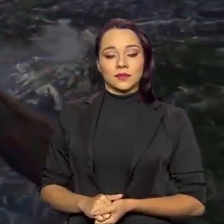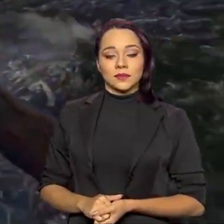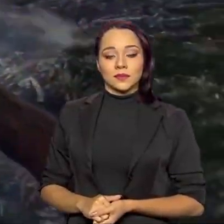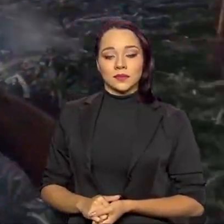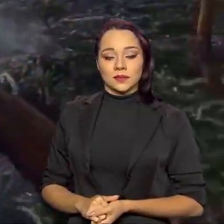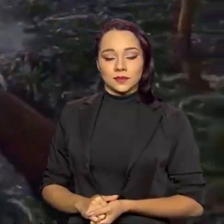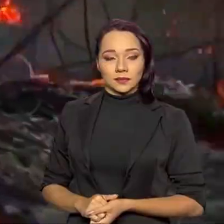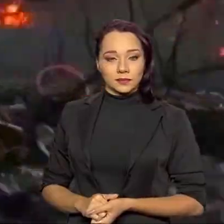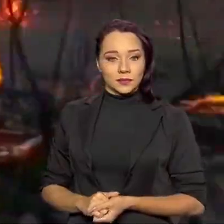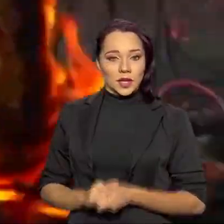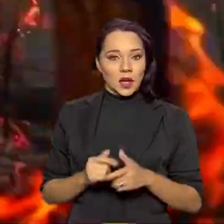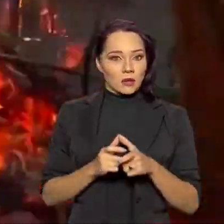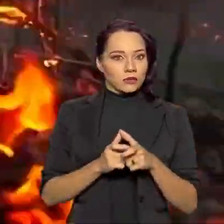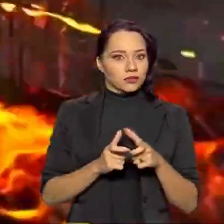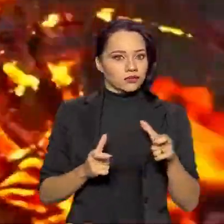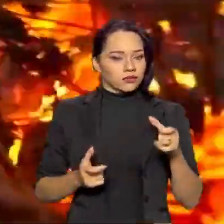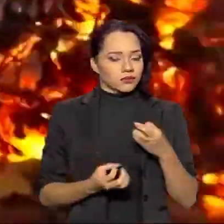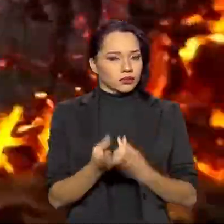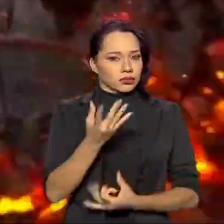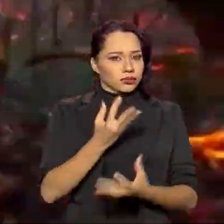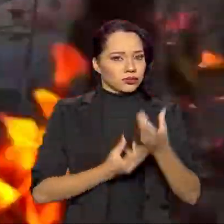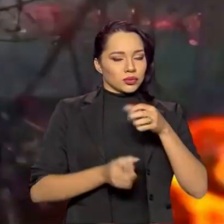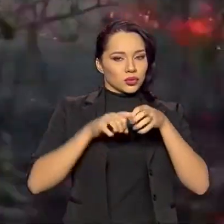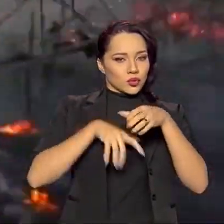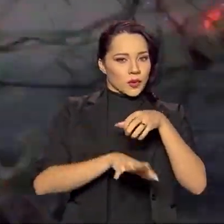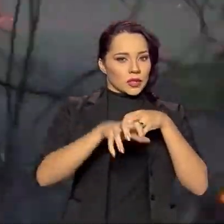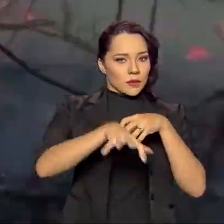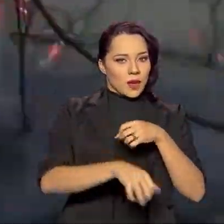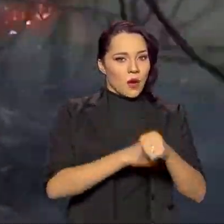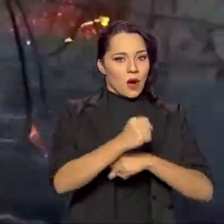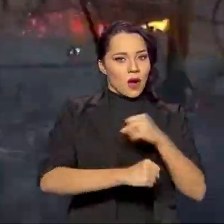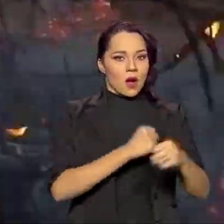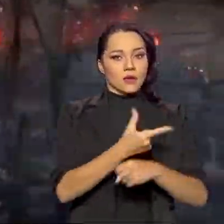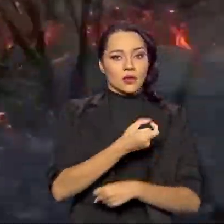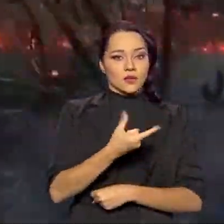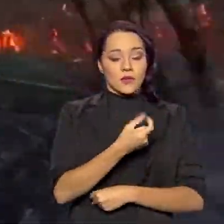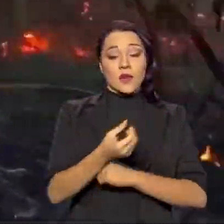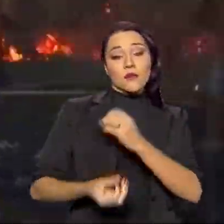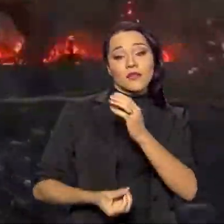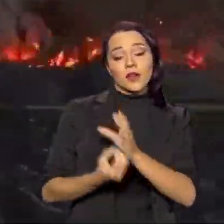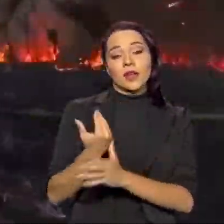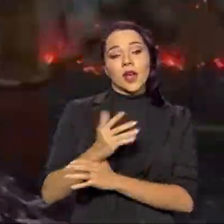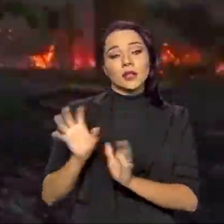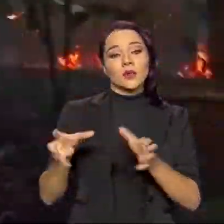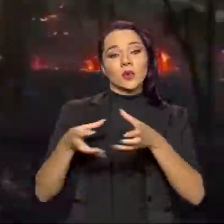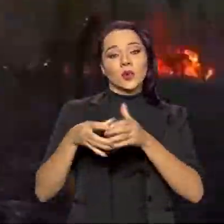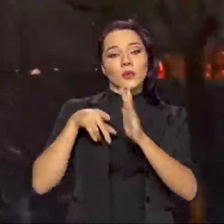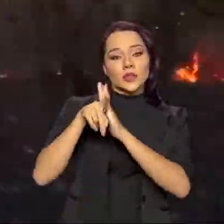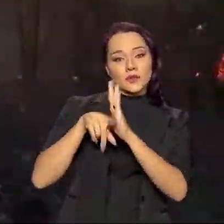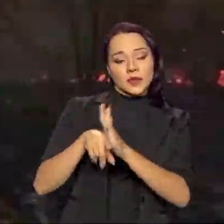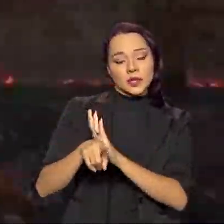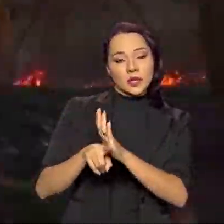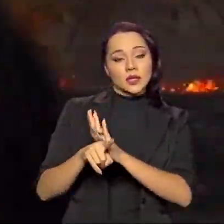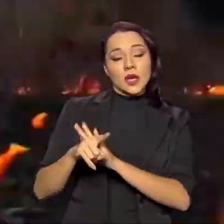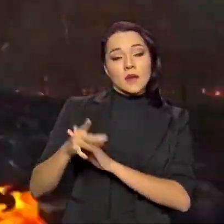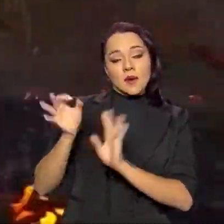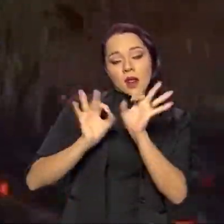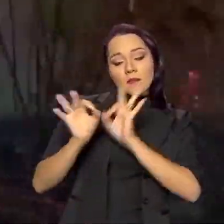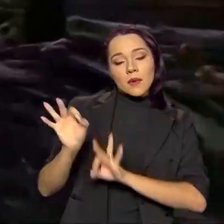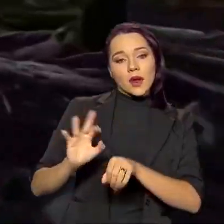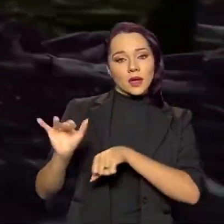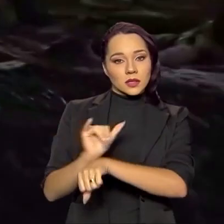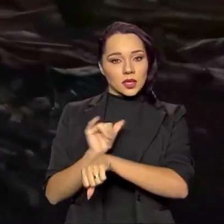Com o aumento dos incêndios no Pantanal, em 2020, foi criada uma rede de pesquisa para desenvolver